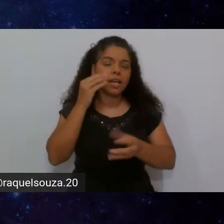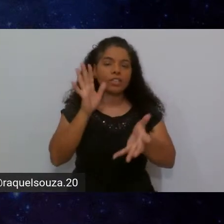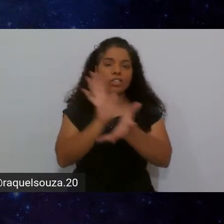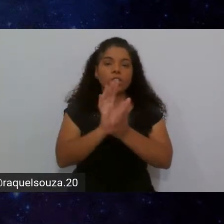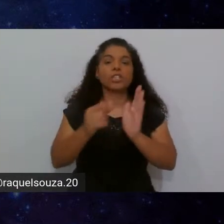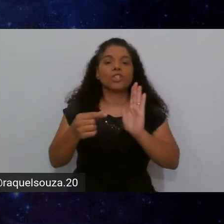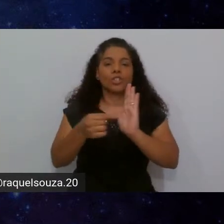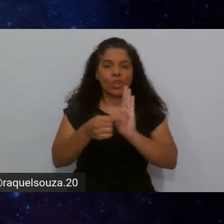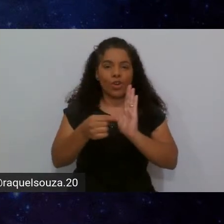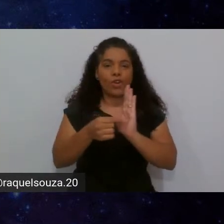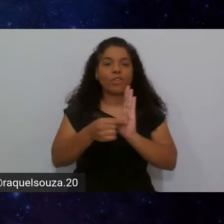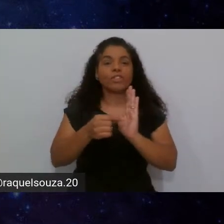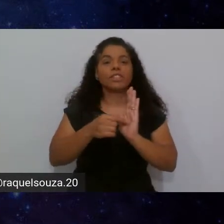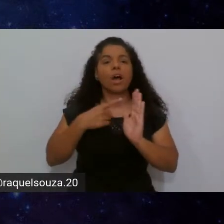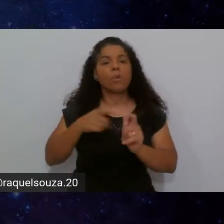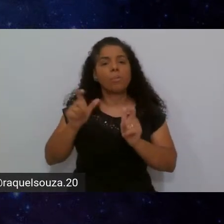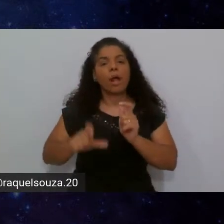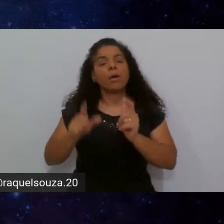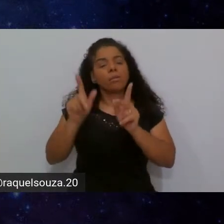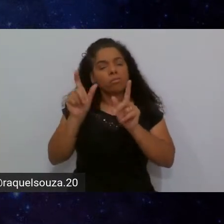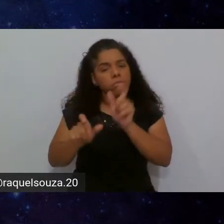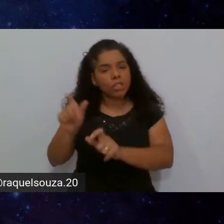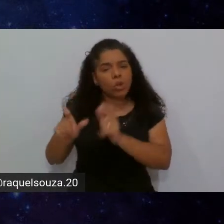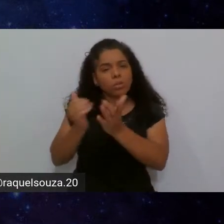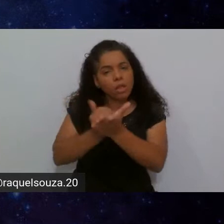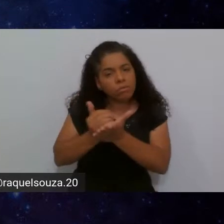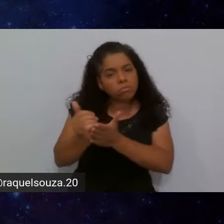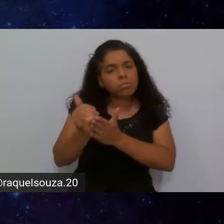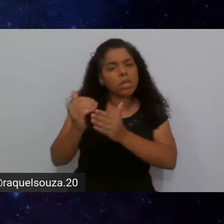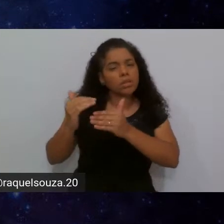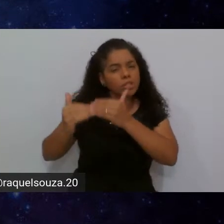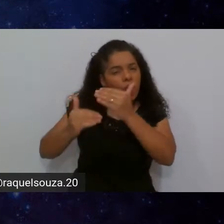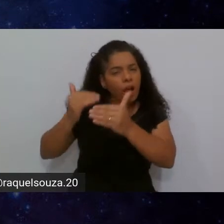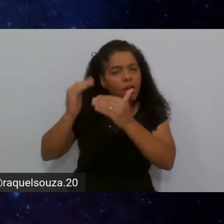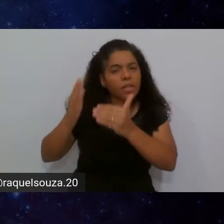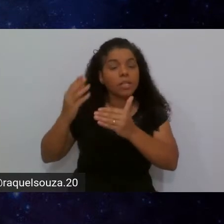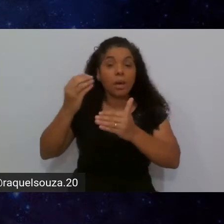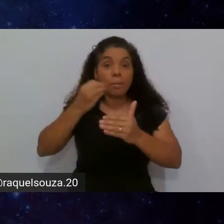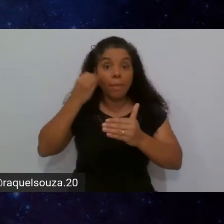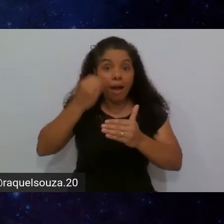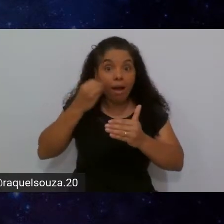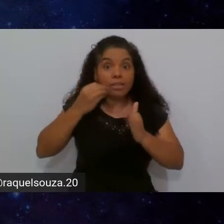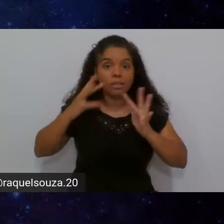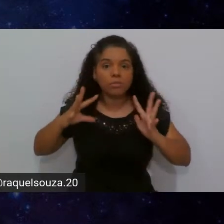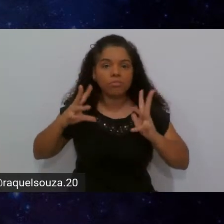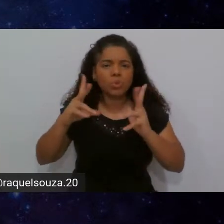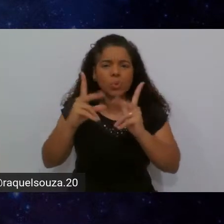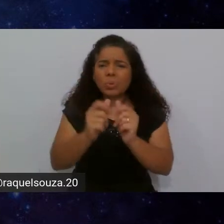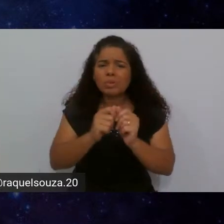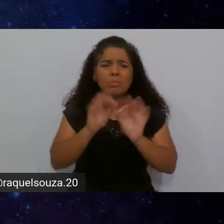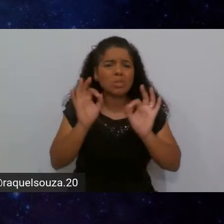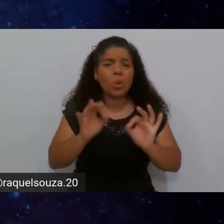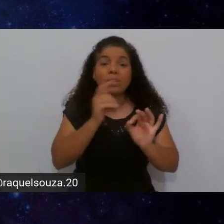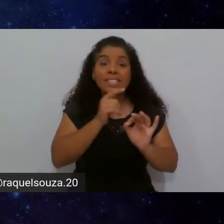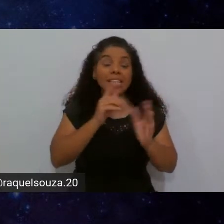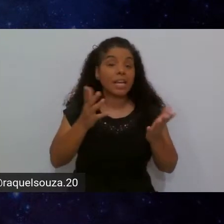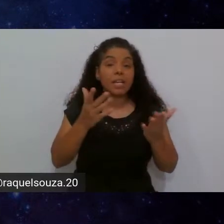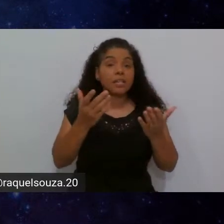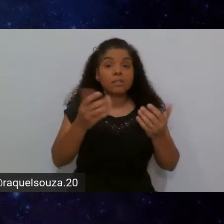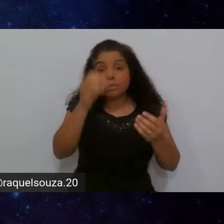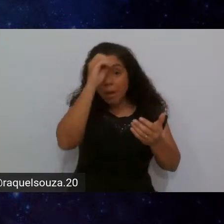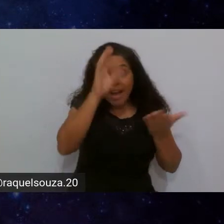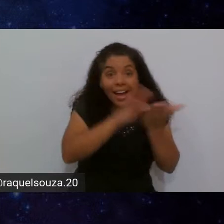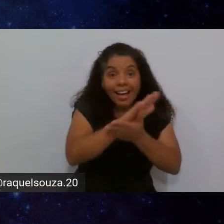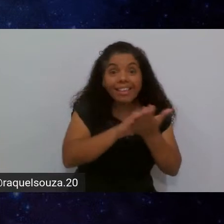é para juniors, ele é para plenos, para seniors, é para completos iniciantes, pessoas que estão mudando de carreira,